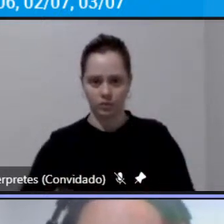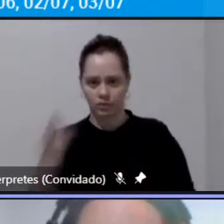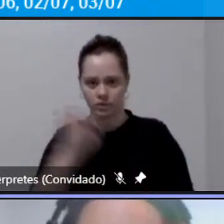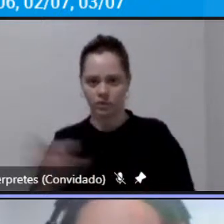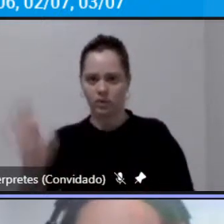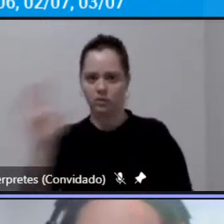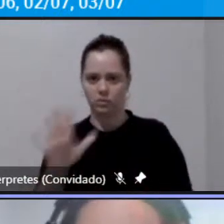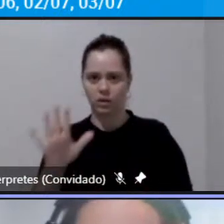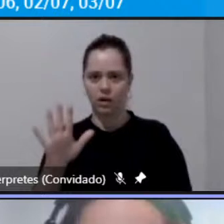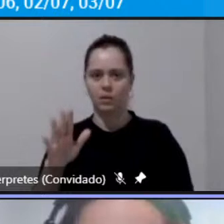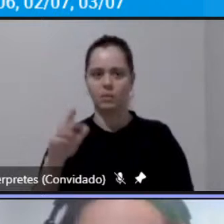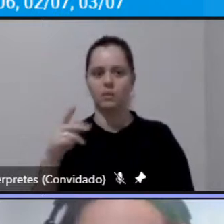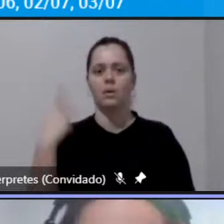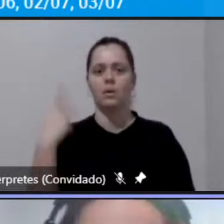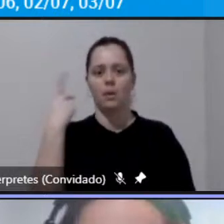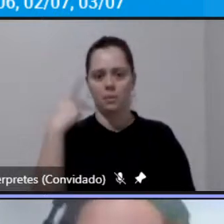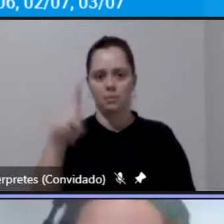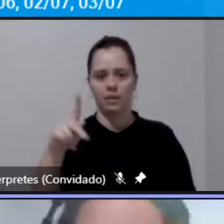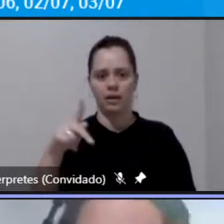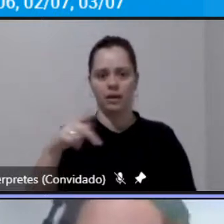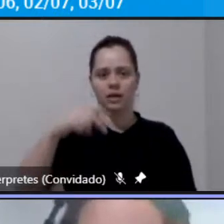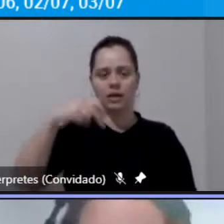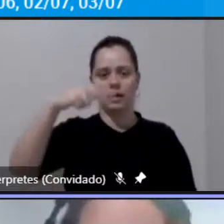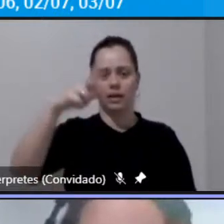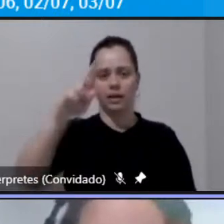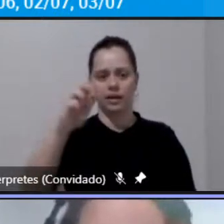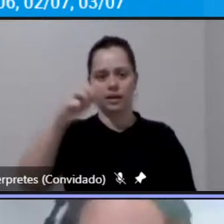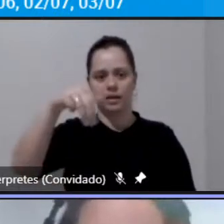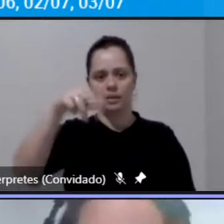são a grande maioria dela